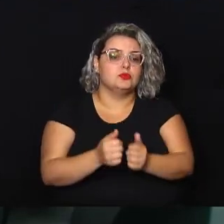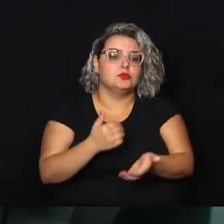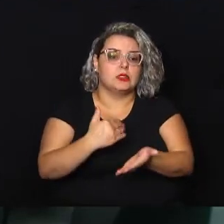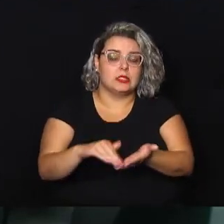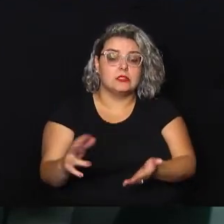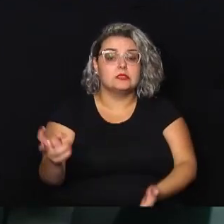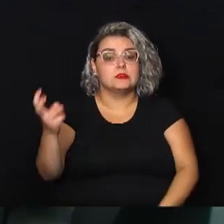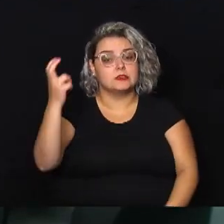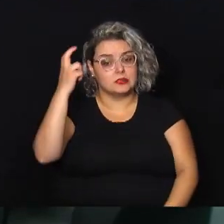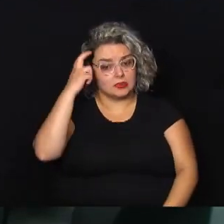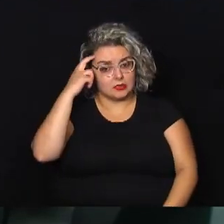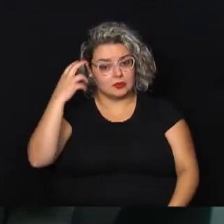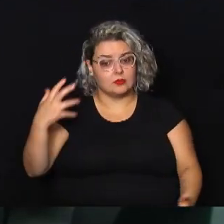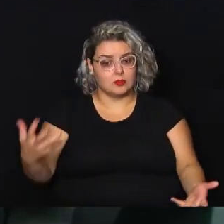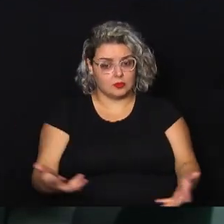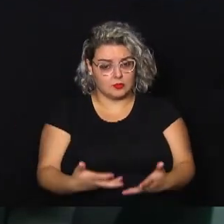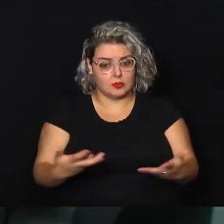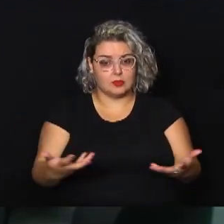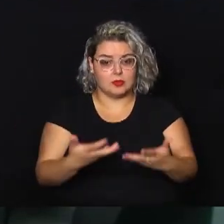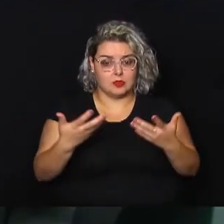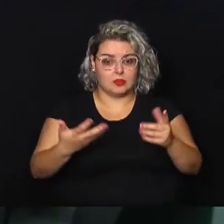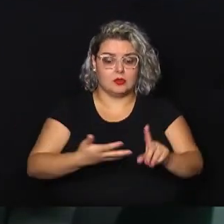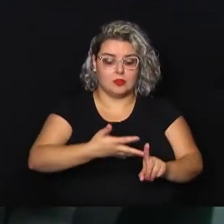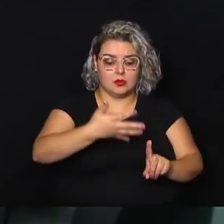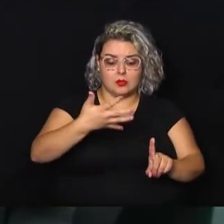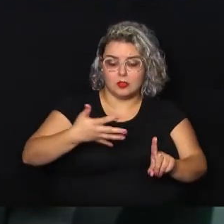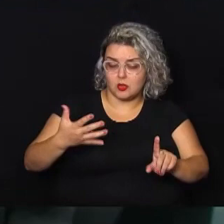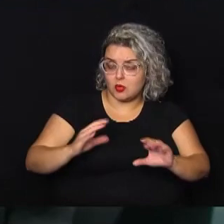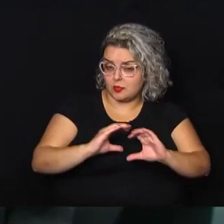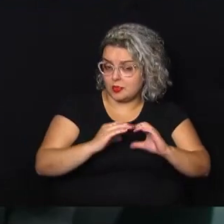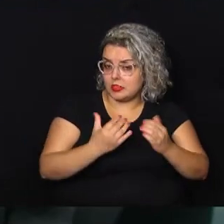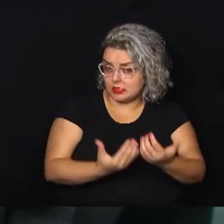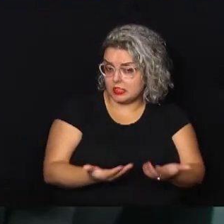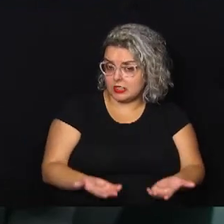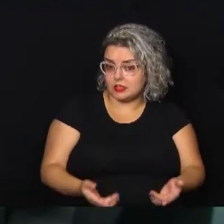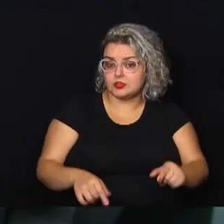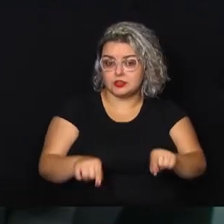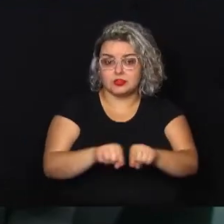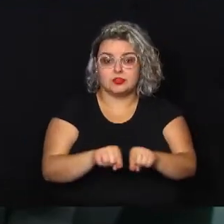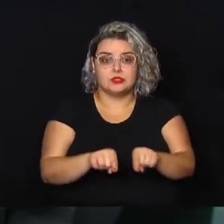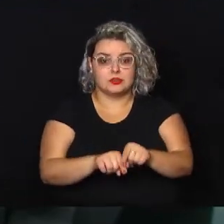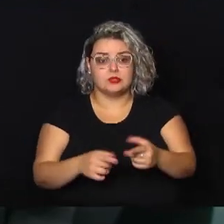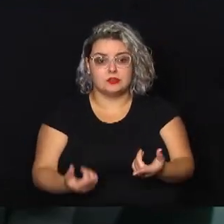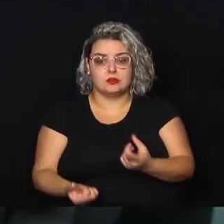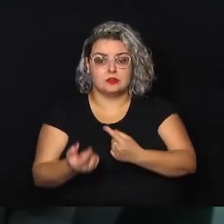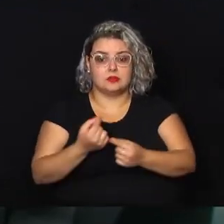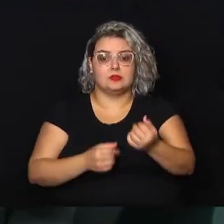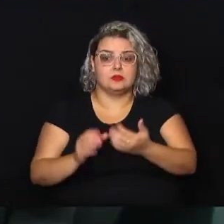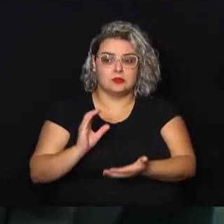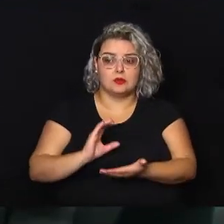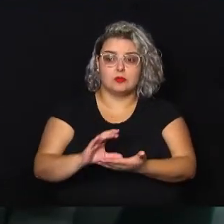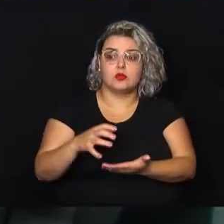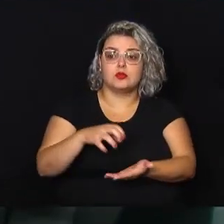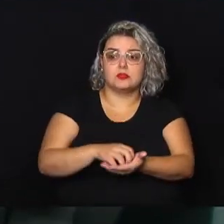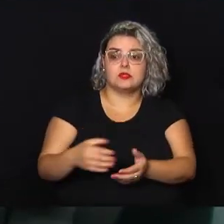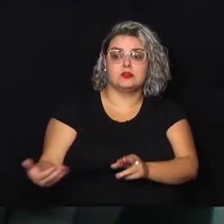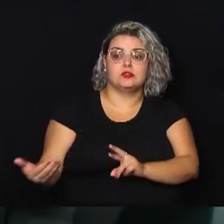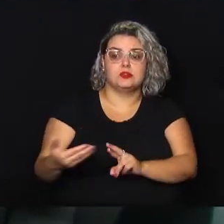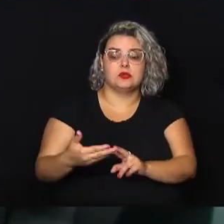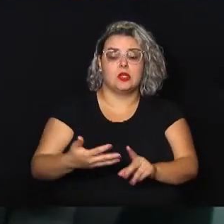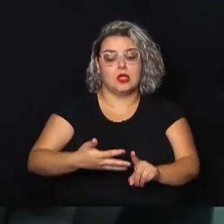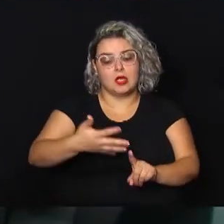para trazer fomento para a comunidade LGBT, é a mais. Nesse aspecto, também, a gente destinou para o centro de referência LGBT,